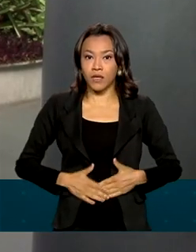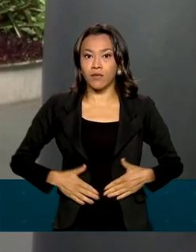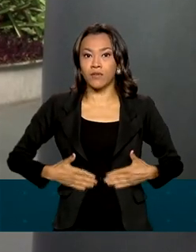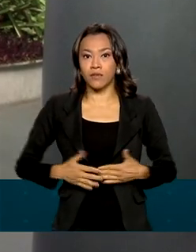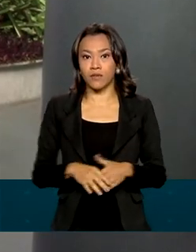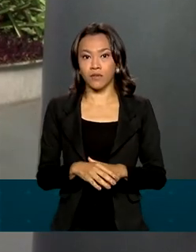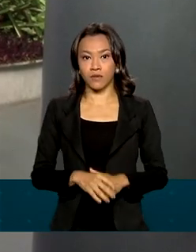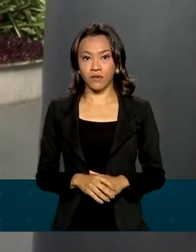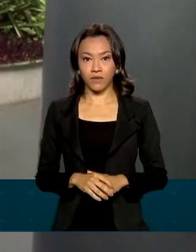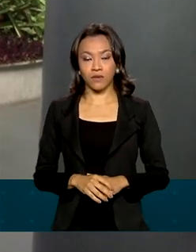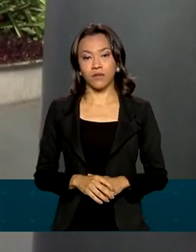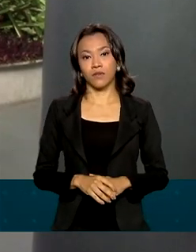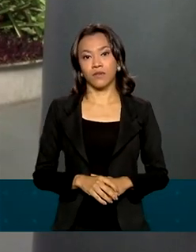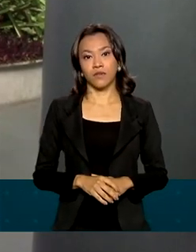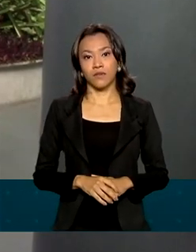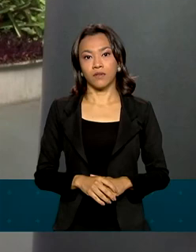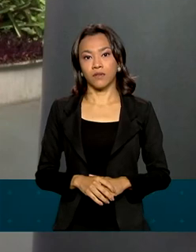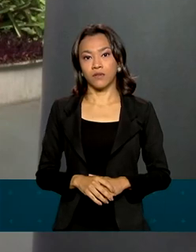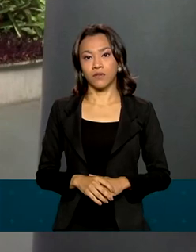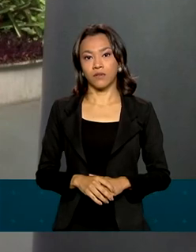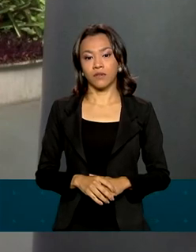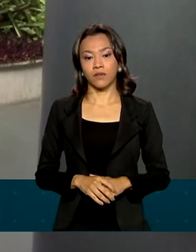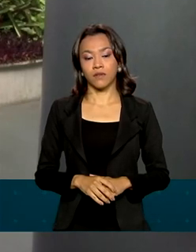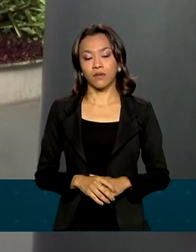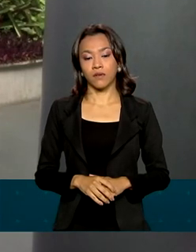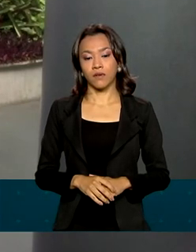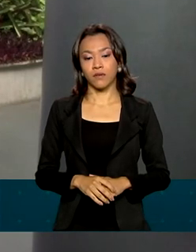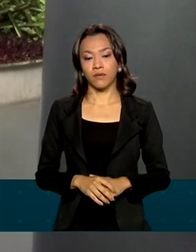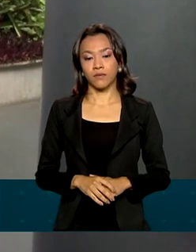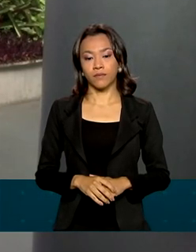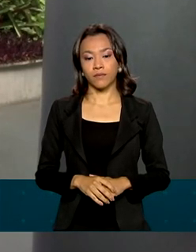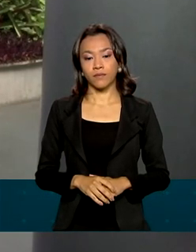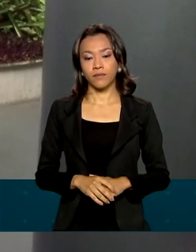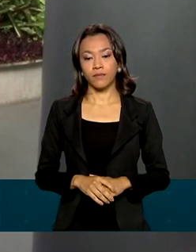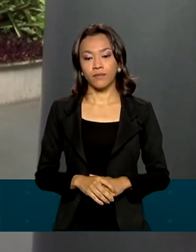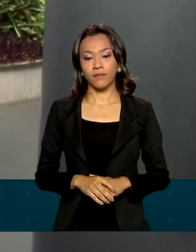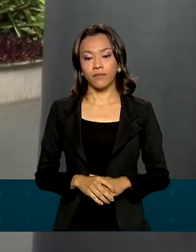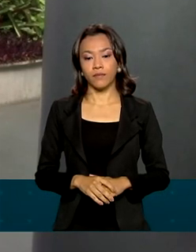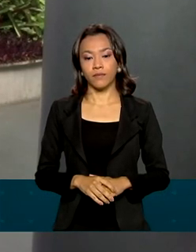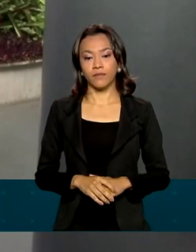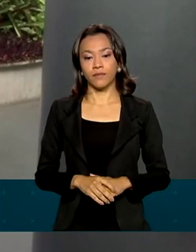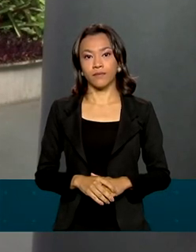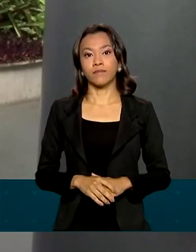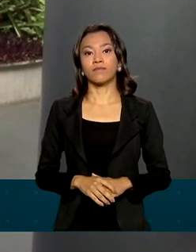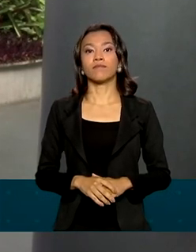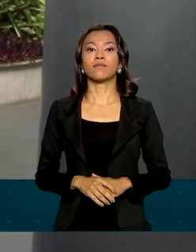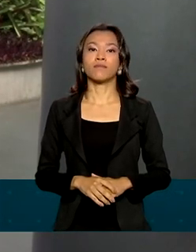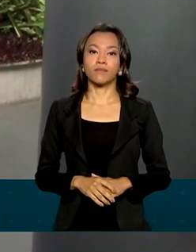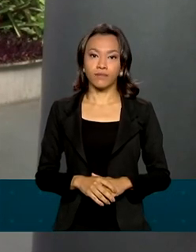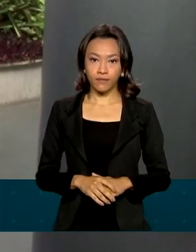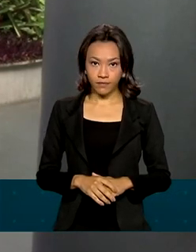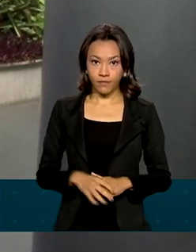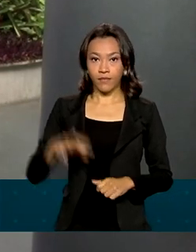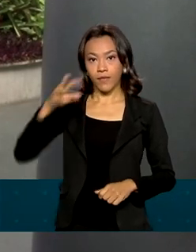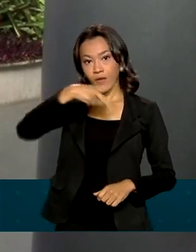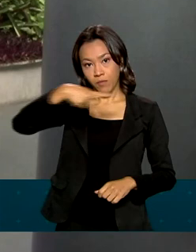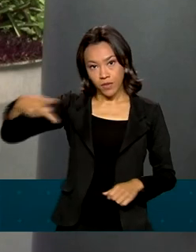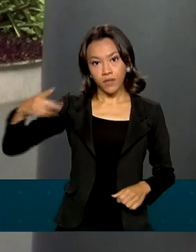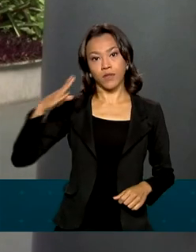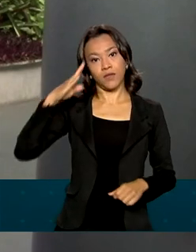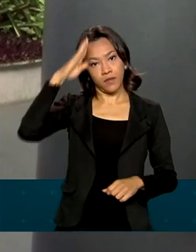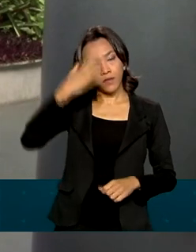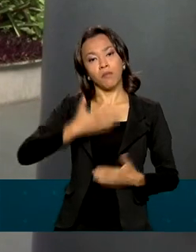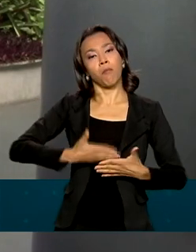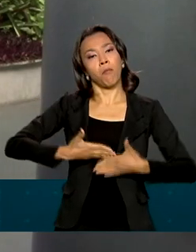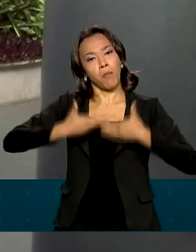obstrução do intestino. De acordo com o último boletim médico divulgado ontem à noite, o presidente apresentou melhora clínica com uso